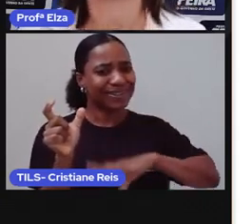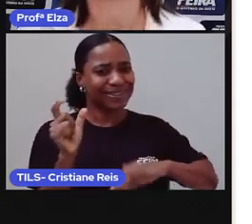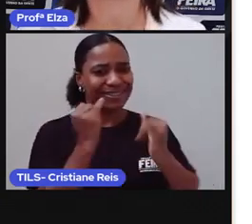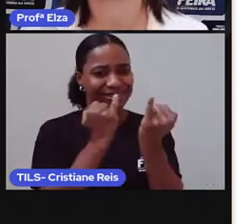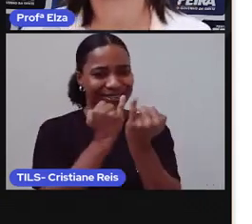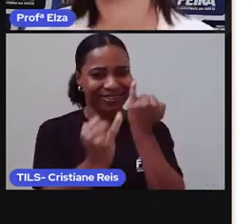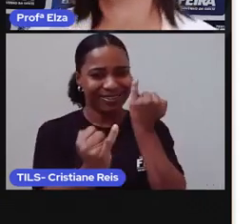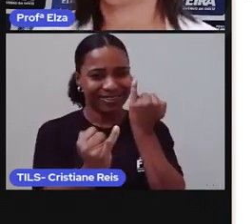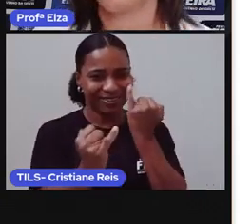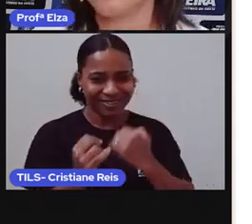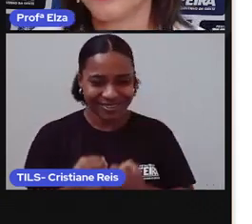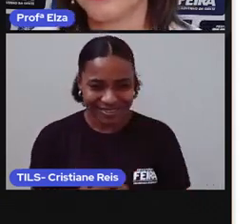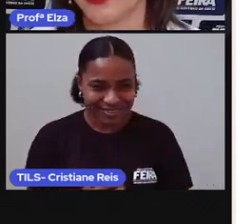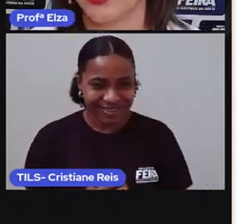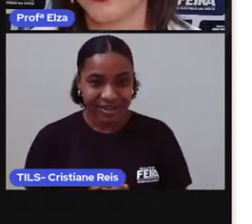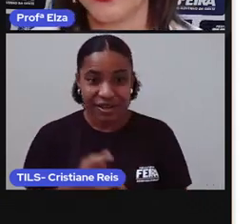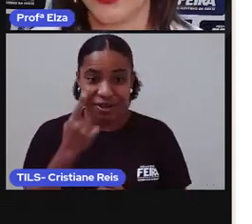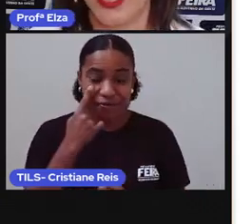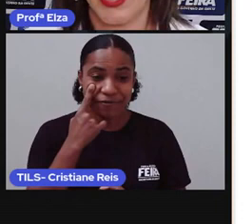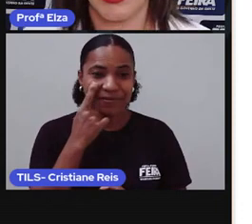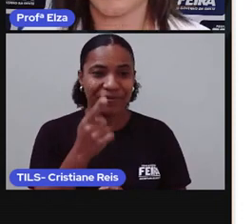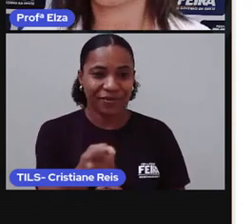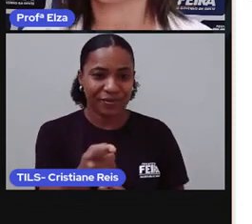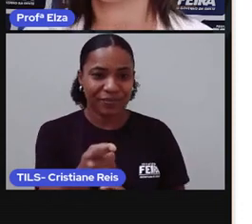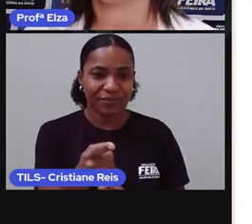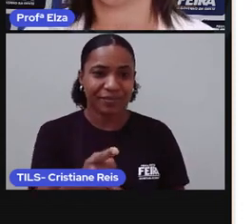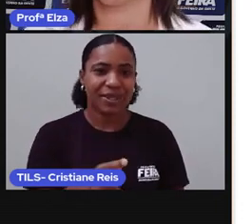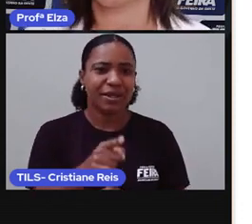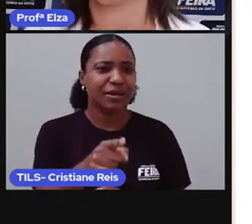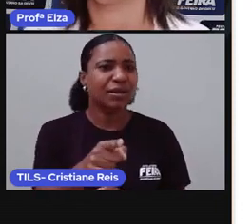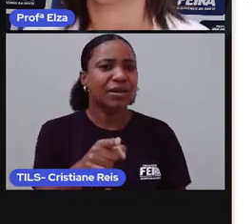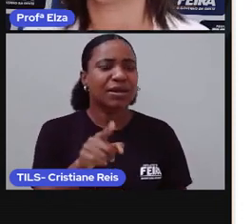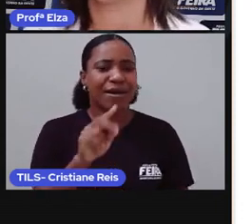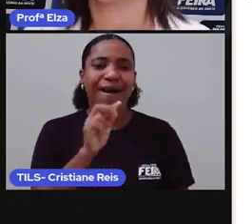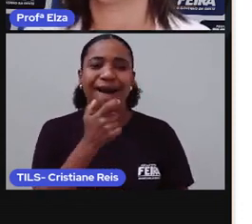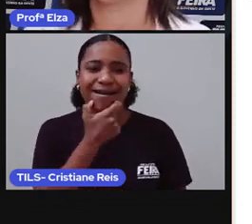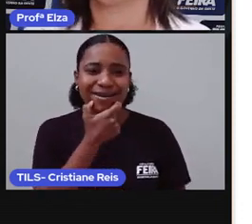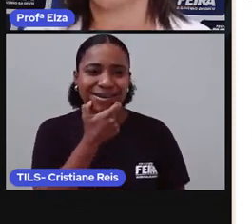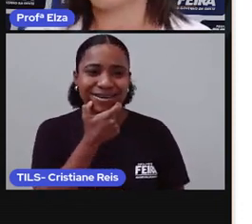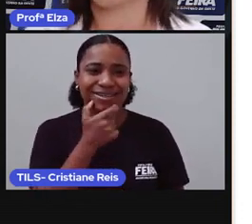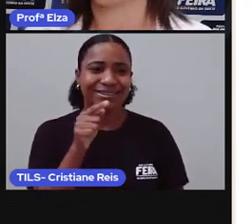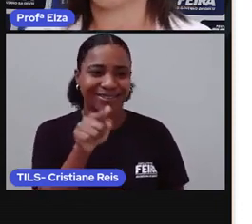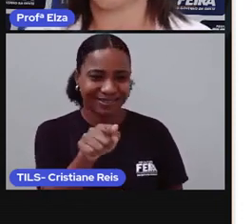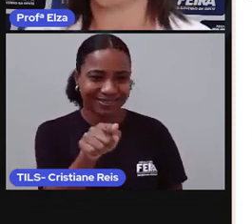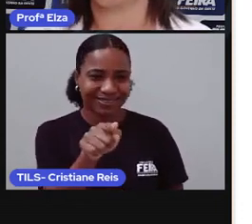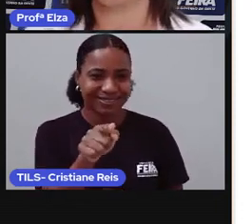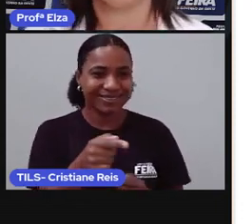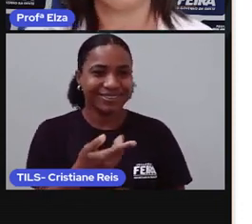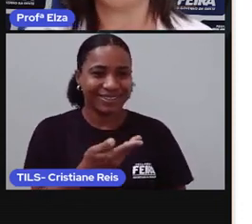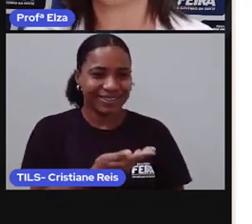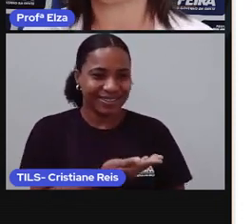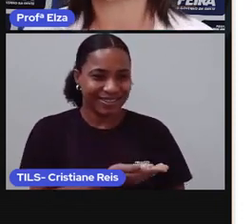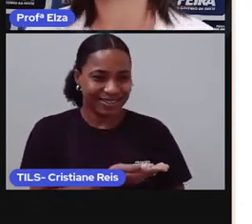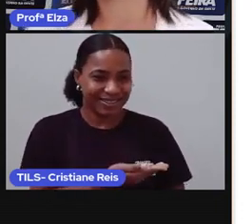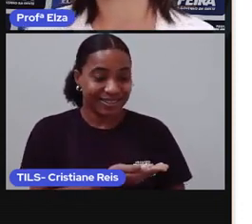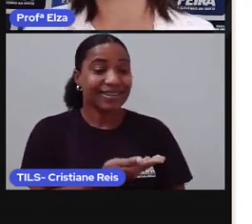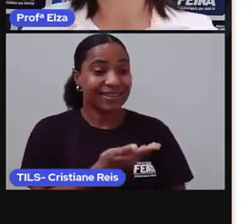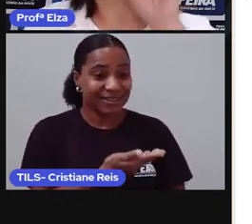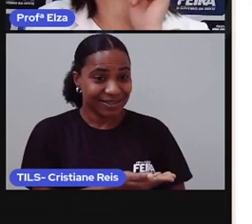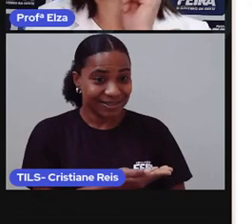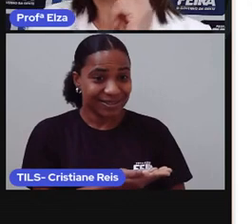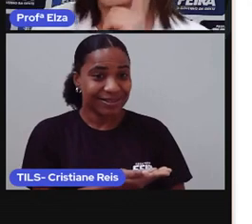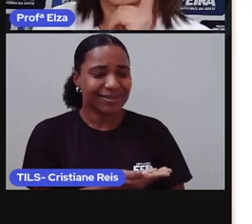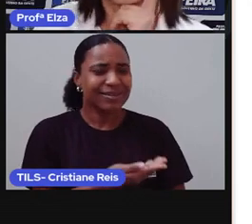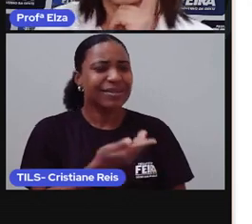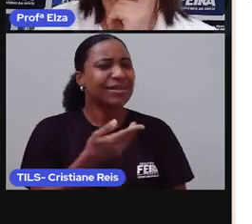Vejamos. Eu trouxe aqui alguns exemplos. Experience. Vamos pensar? Essa palavra se